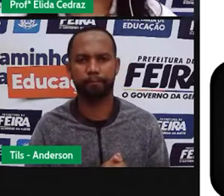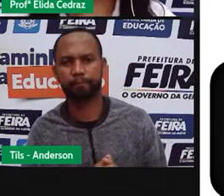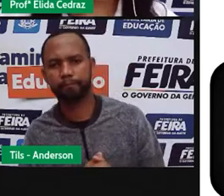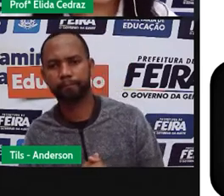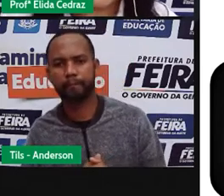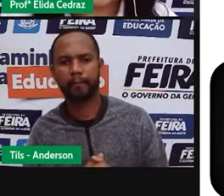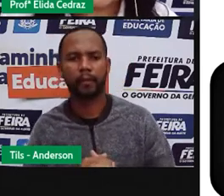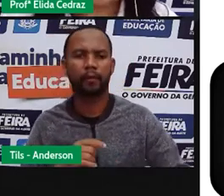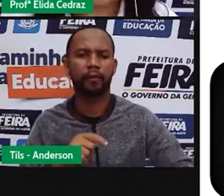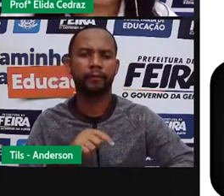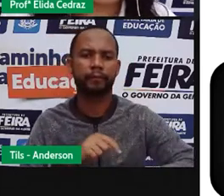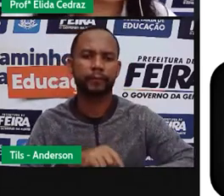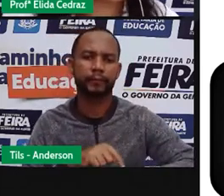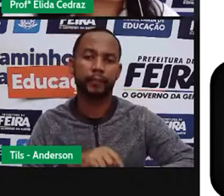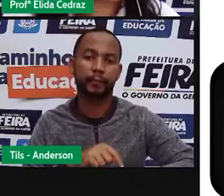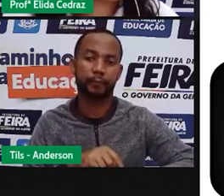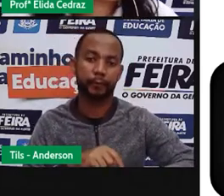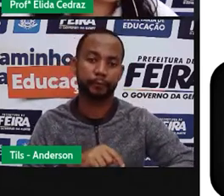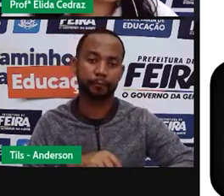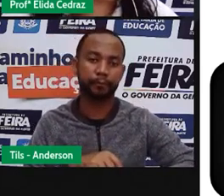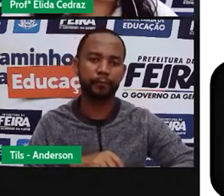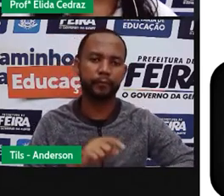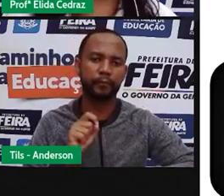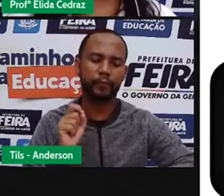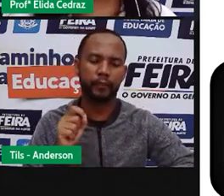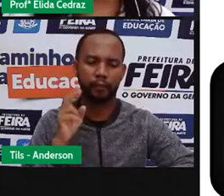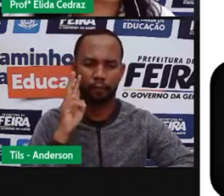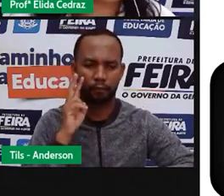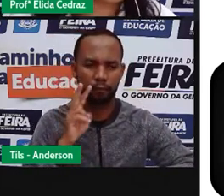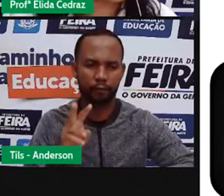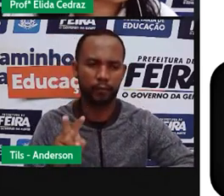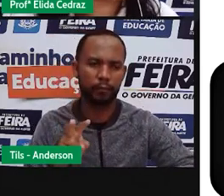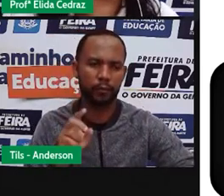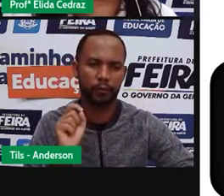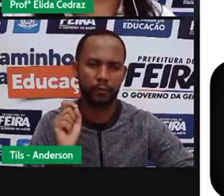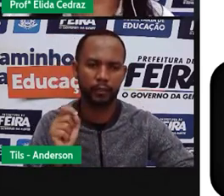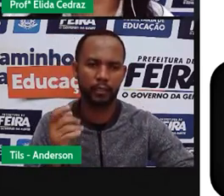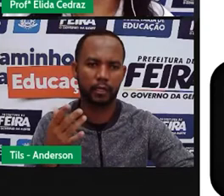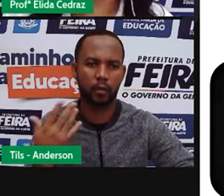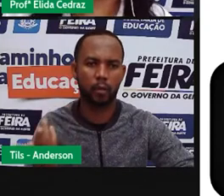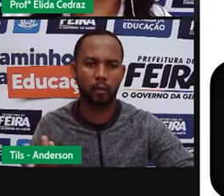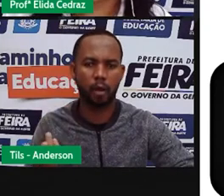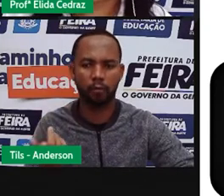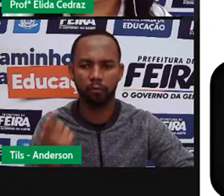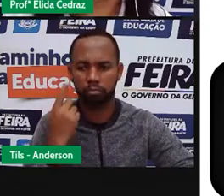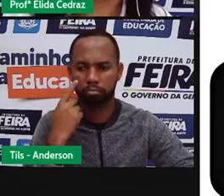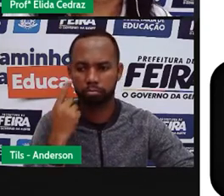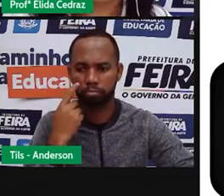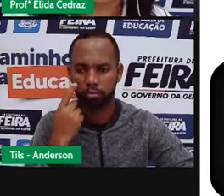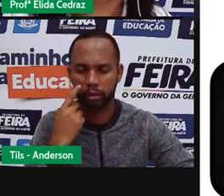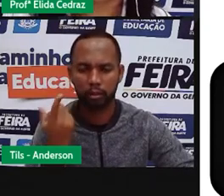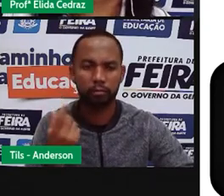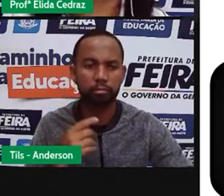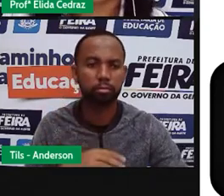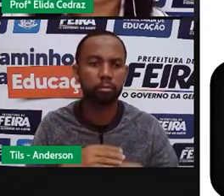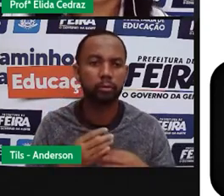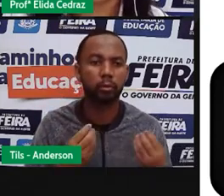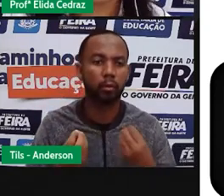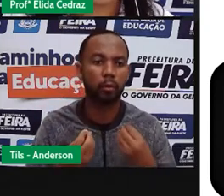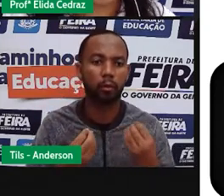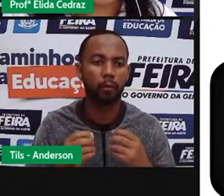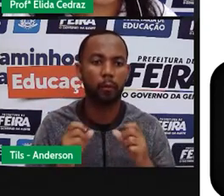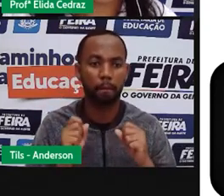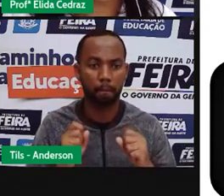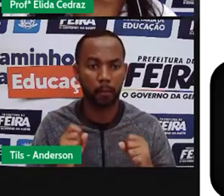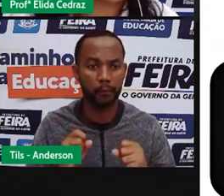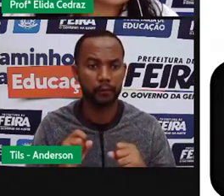Medidas de tempo. Nós vimos no início da aula o nosso tema, que era o tempo como medida. Pois é, o tempo pode